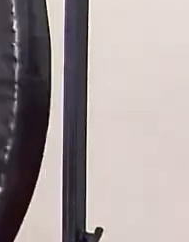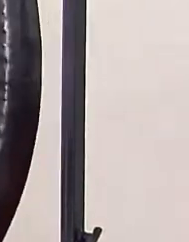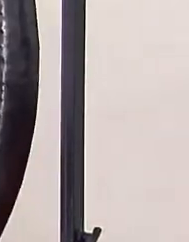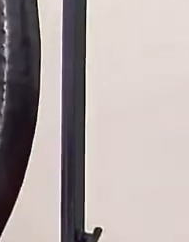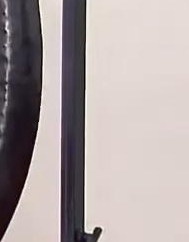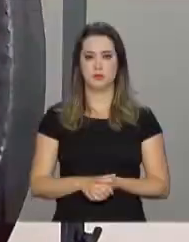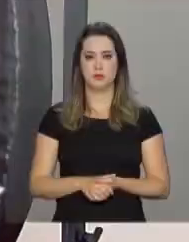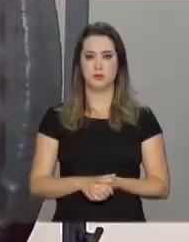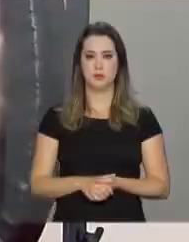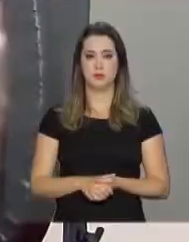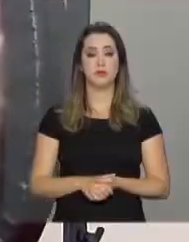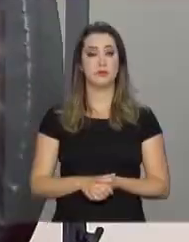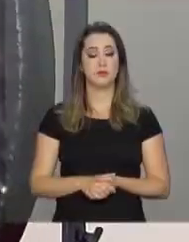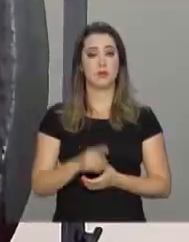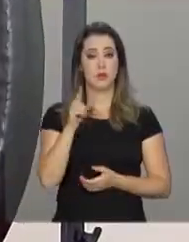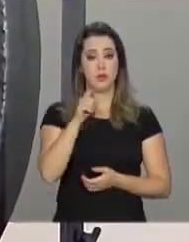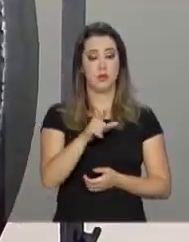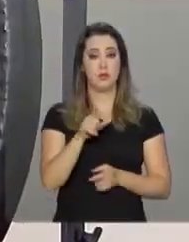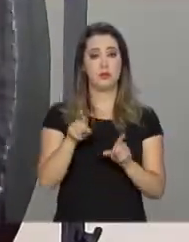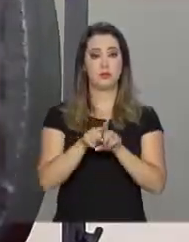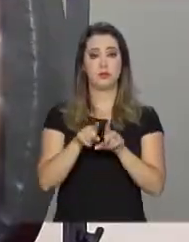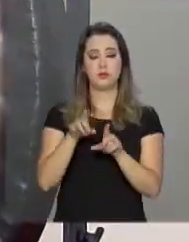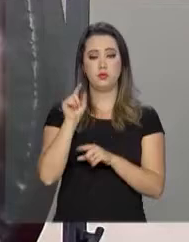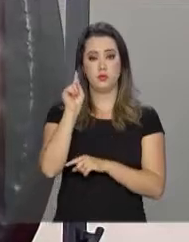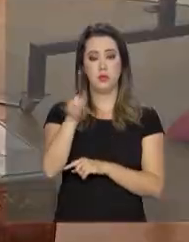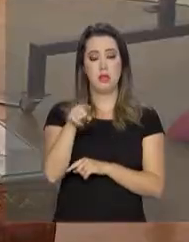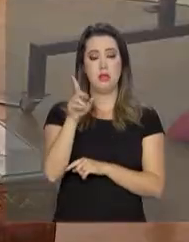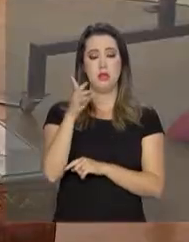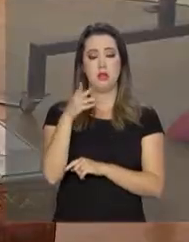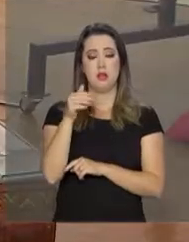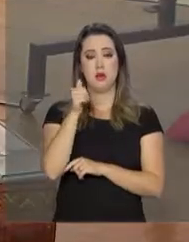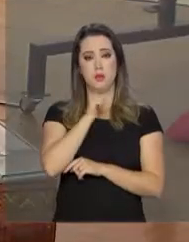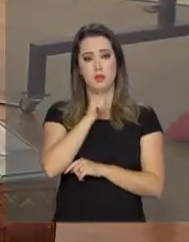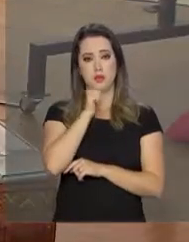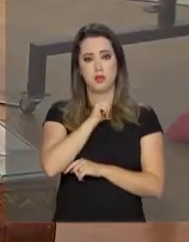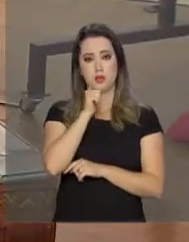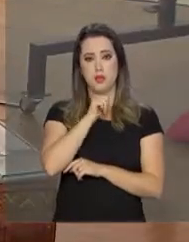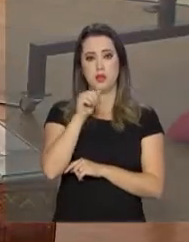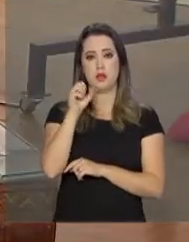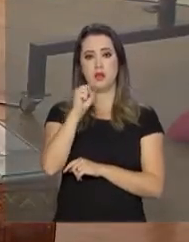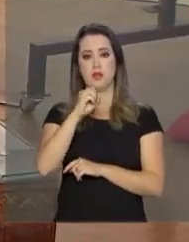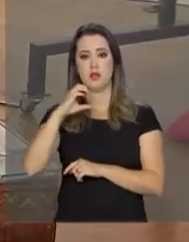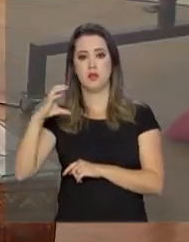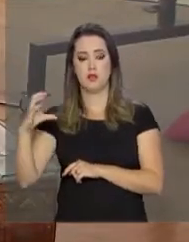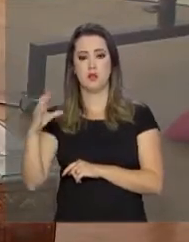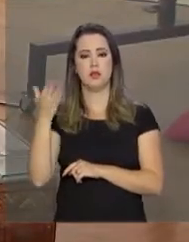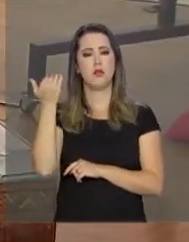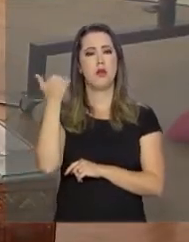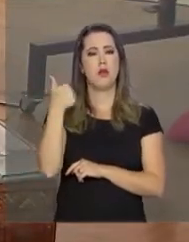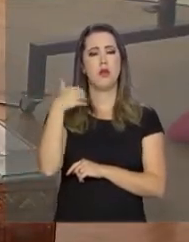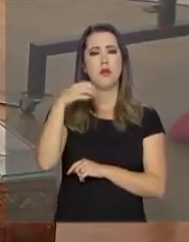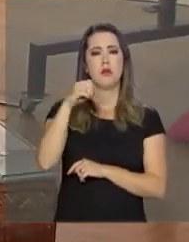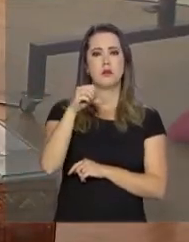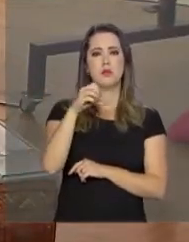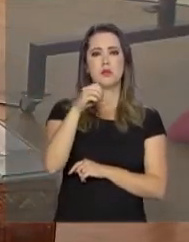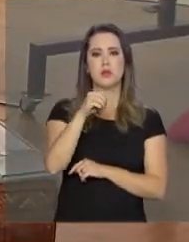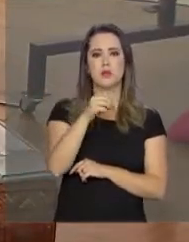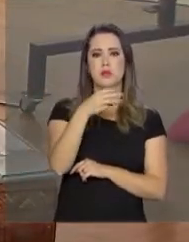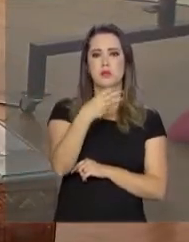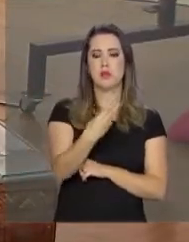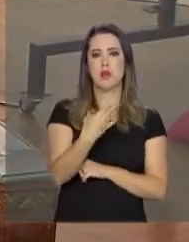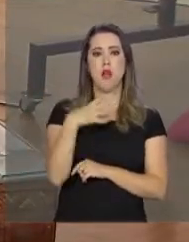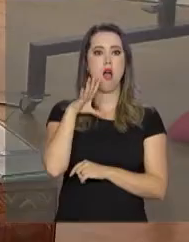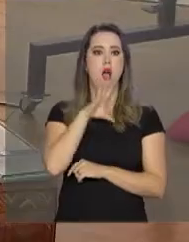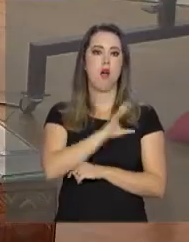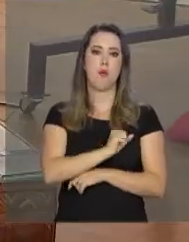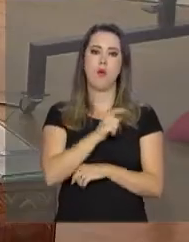Dolores, mais conhecida como Gítica, de Santa Catarina, foi a Alto Paraíso visitar uma amiga em 1993. Diz ter se